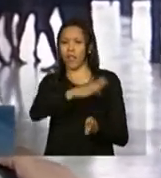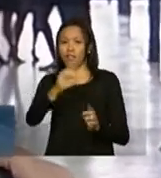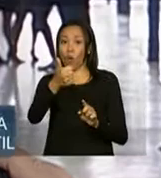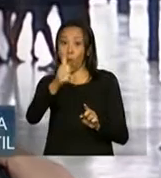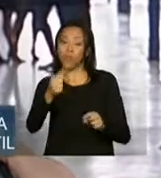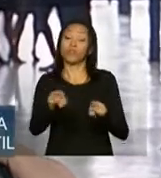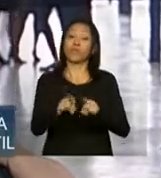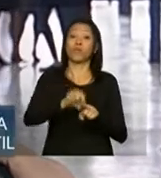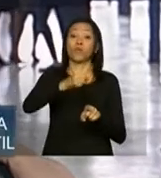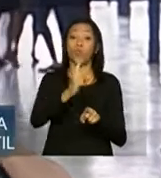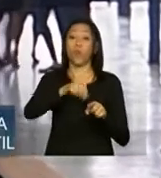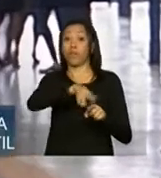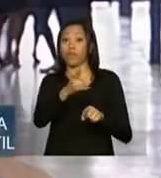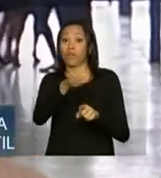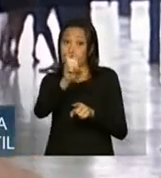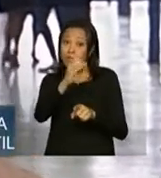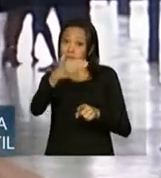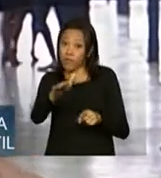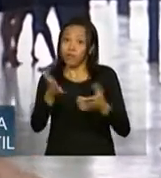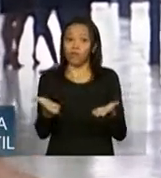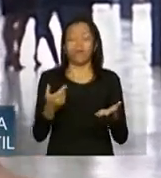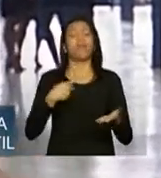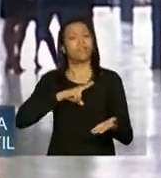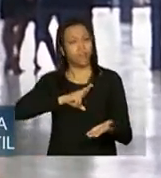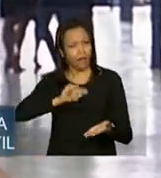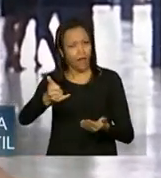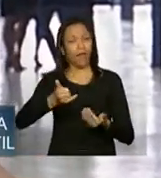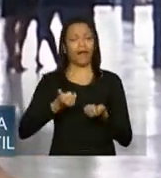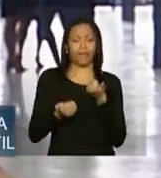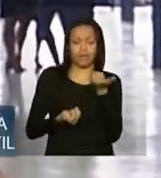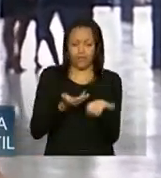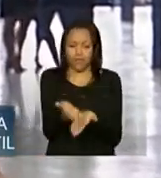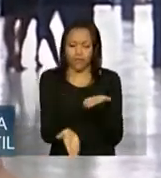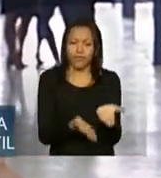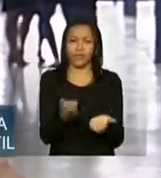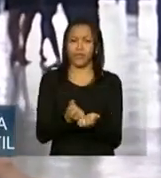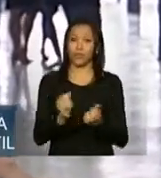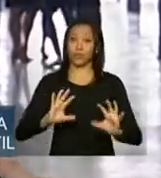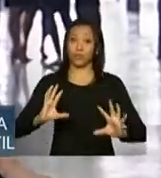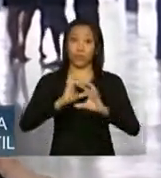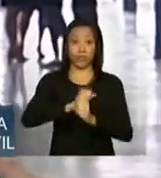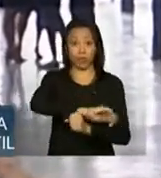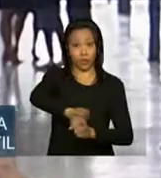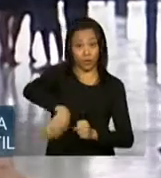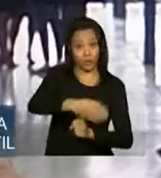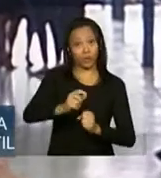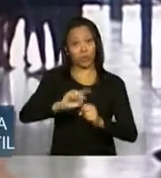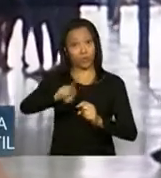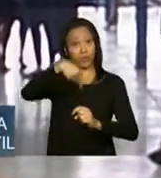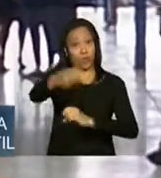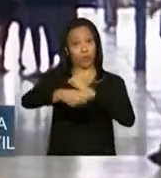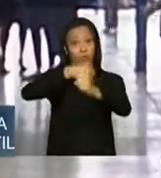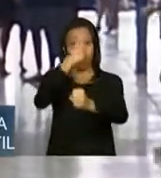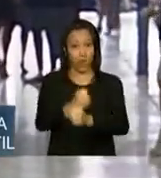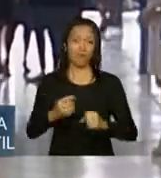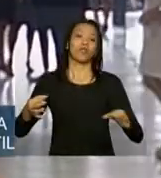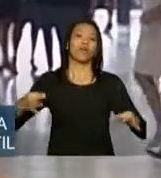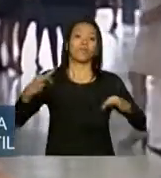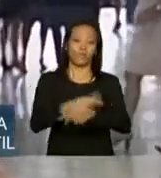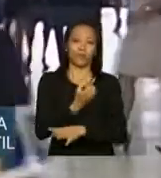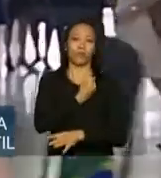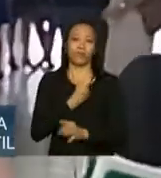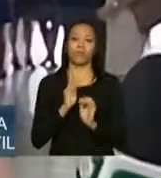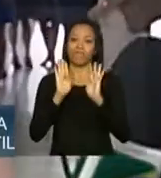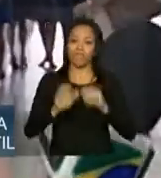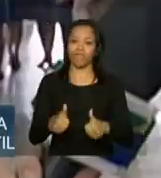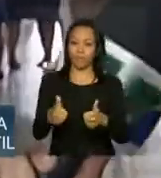1 a 5 e meia. Então, a gente vai estar atendendo esse número aí no total. Acredito que o ano que vem já vai estar completo esse número aí.